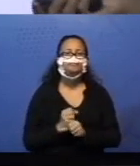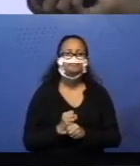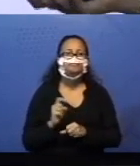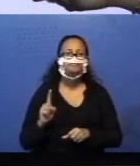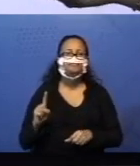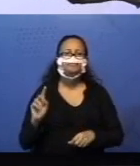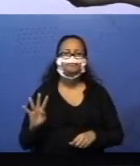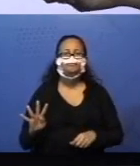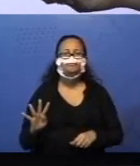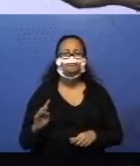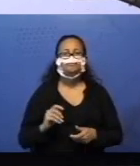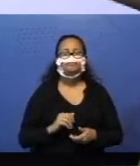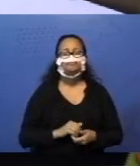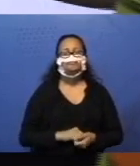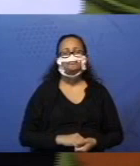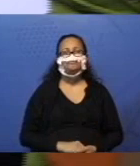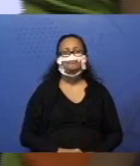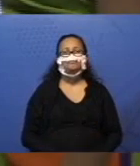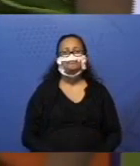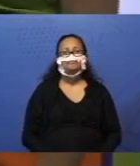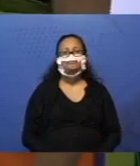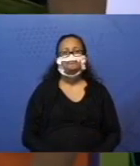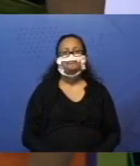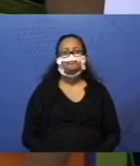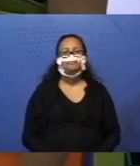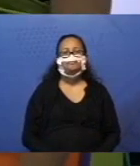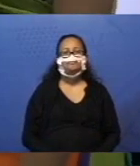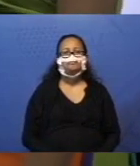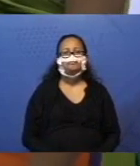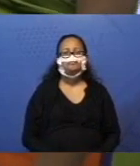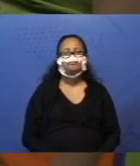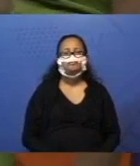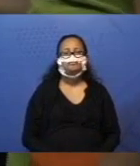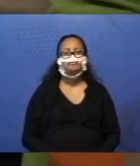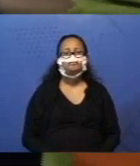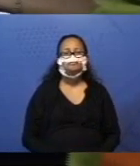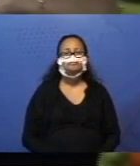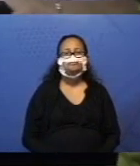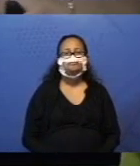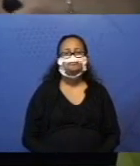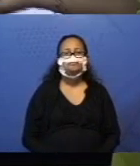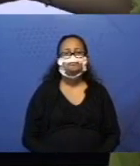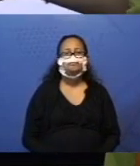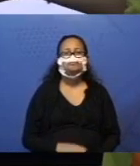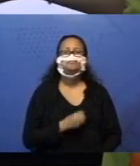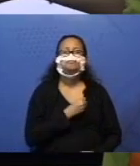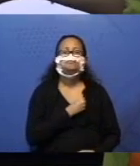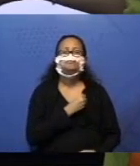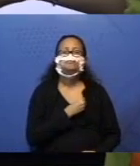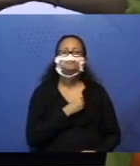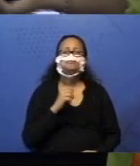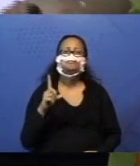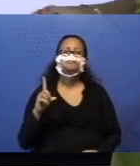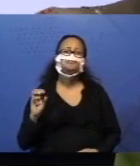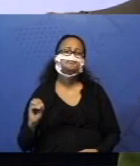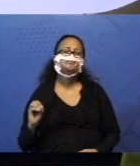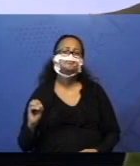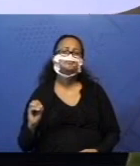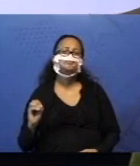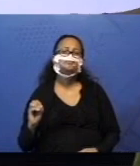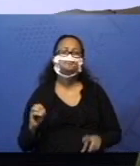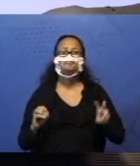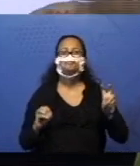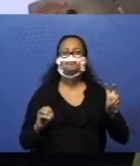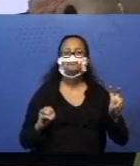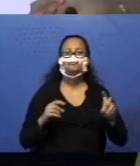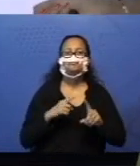lá naquela página? Agora sim. Vamos vir aqui pra baixo. Que número que dá dez ali? Cinco